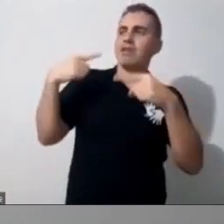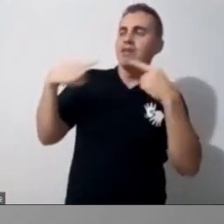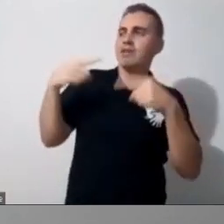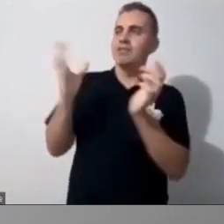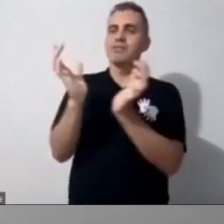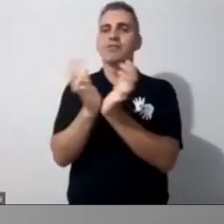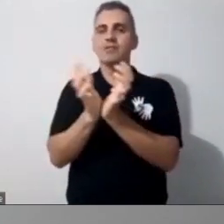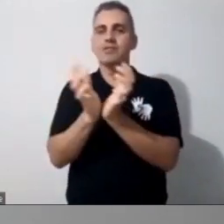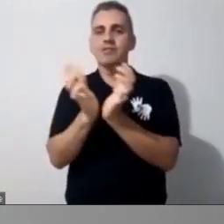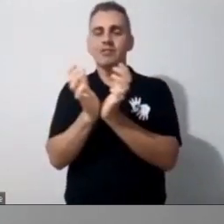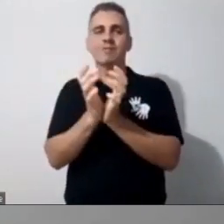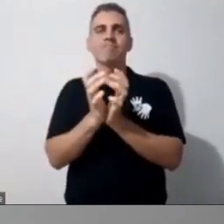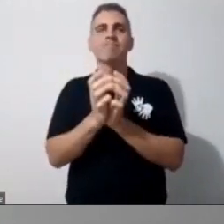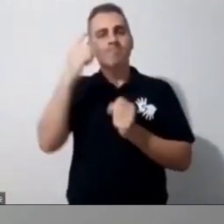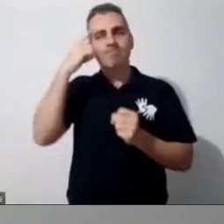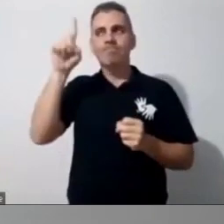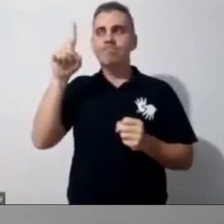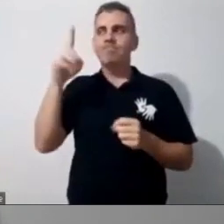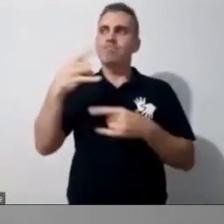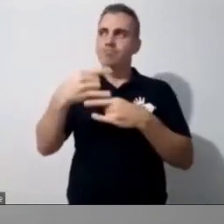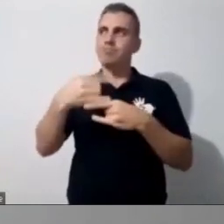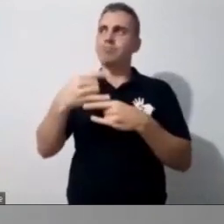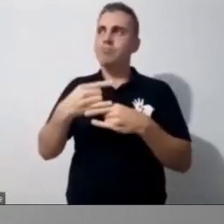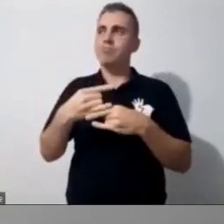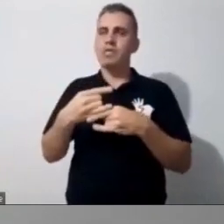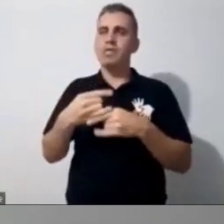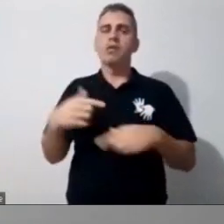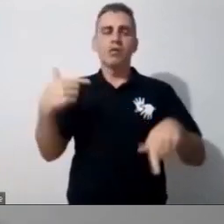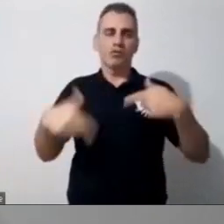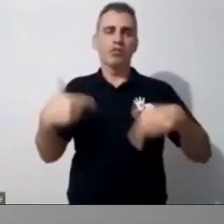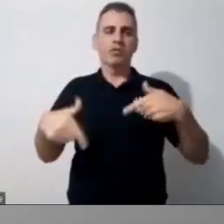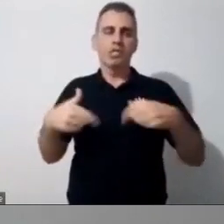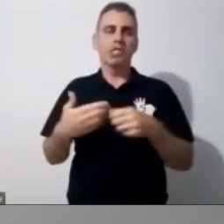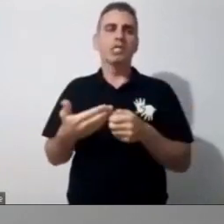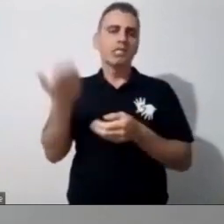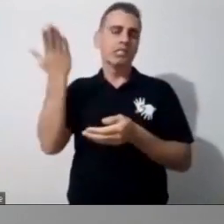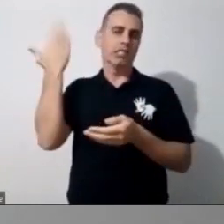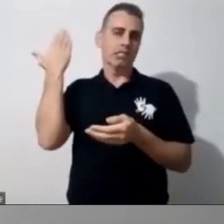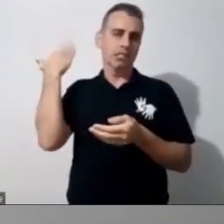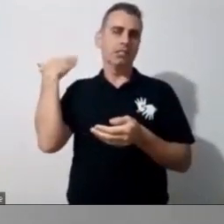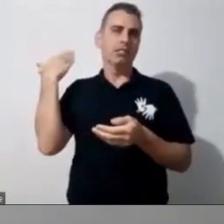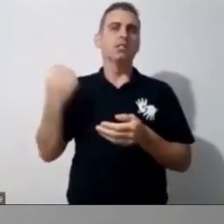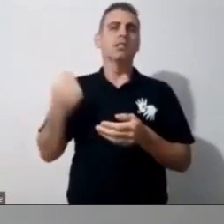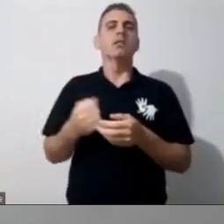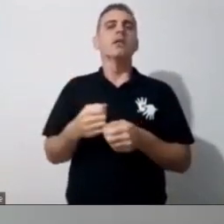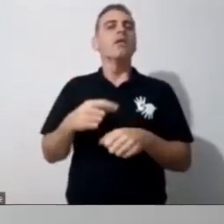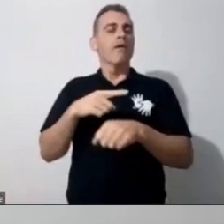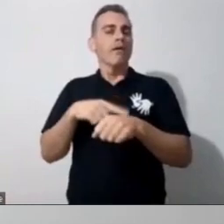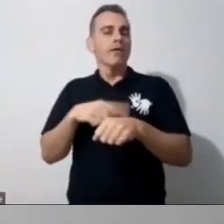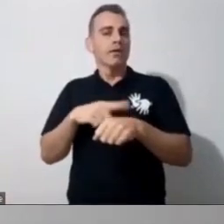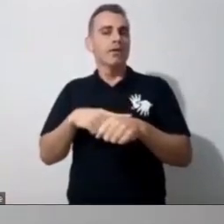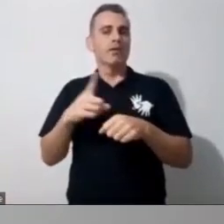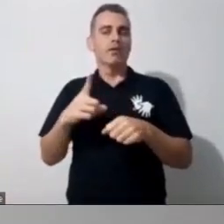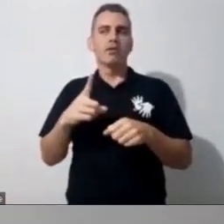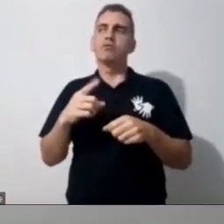refletindo, quando eu trabalhei, eu trabalhei na PAI por um tempo e eu cheguei a uma conclusão